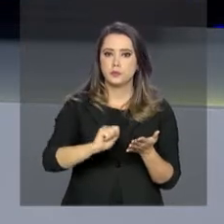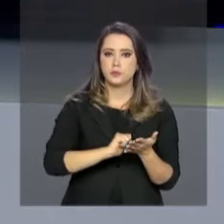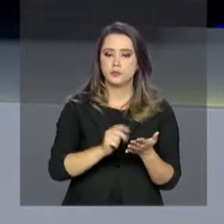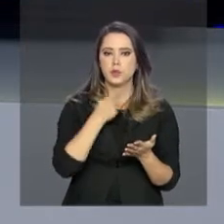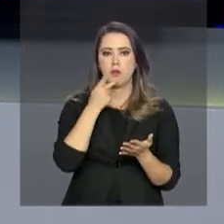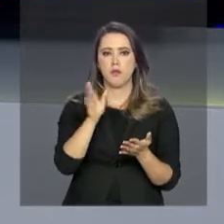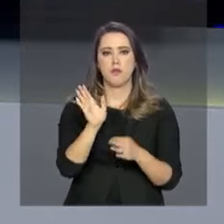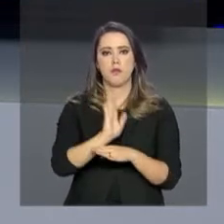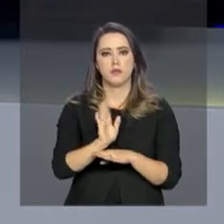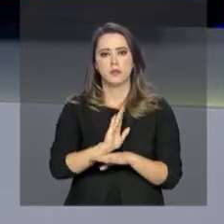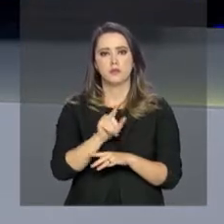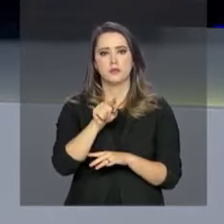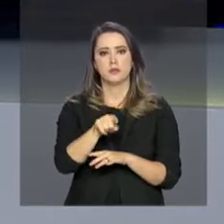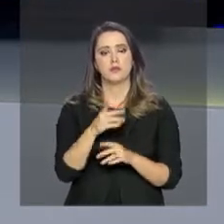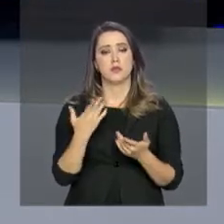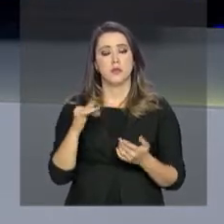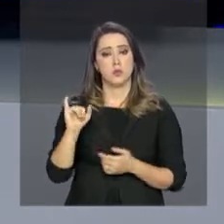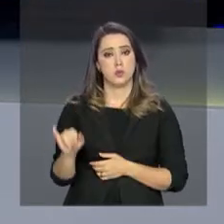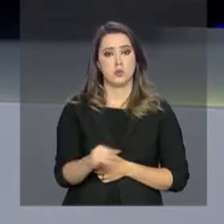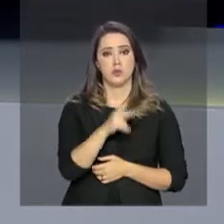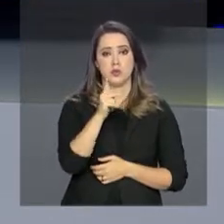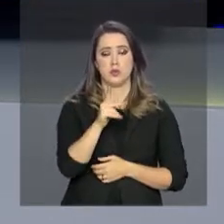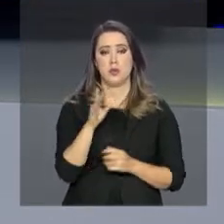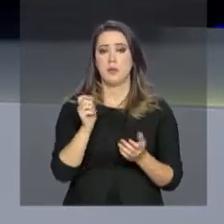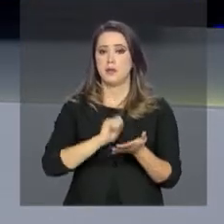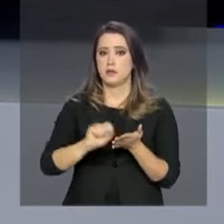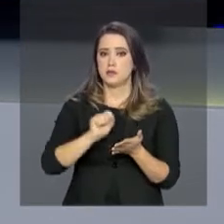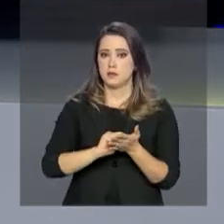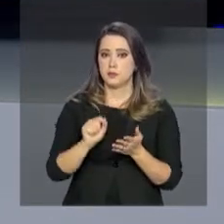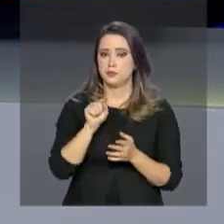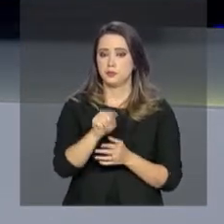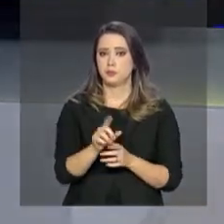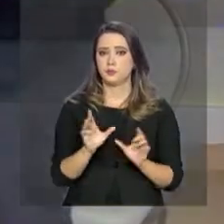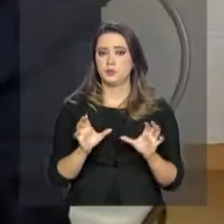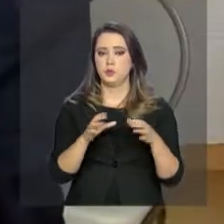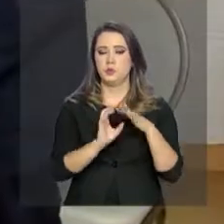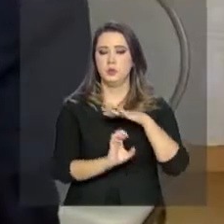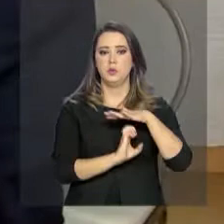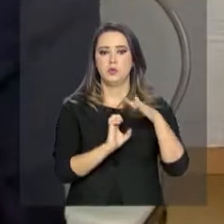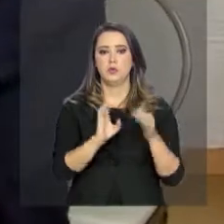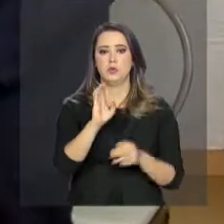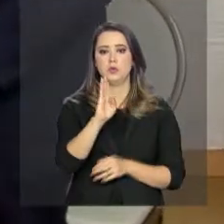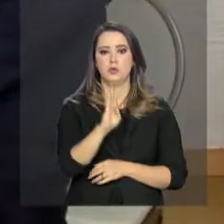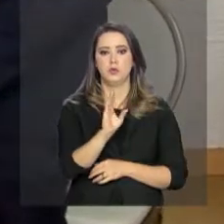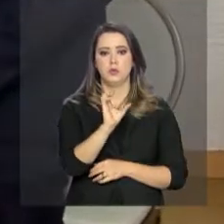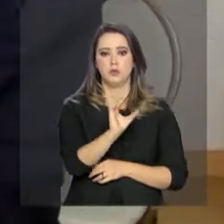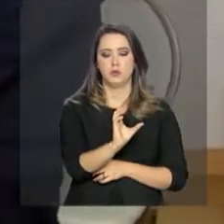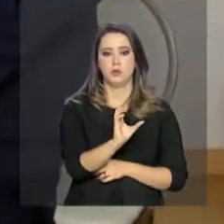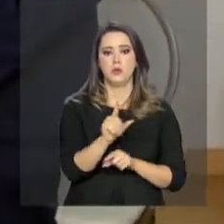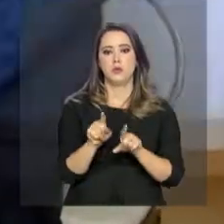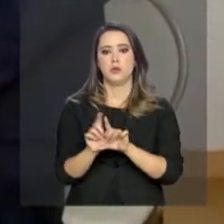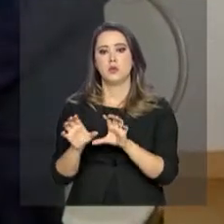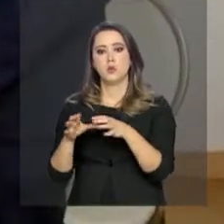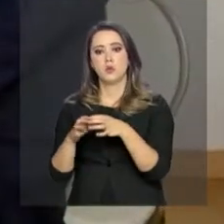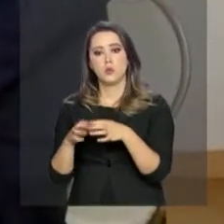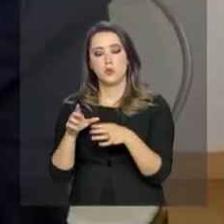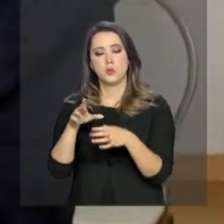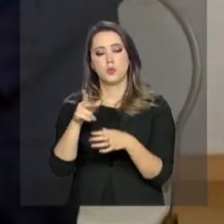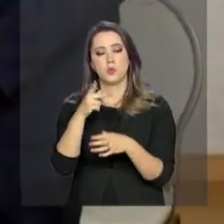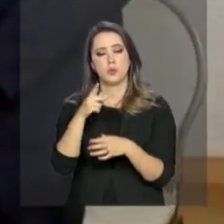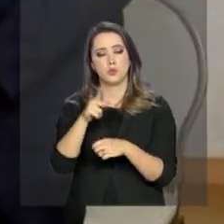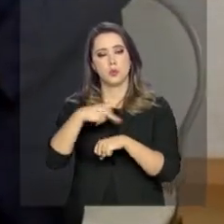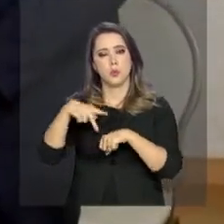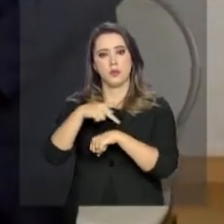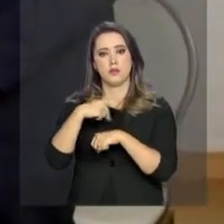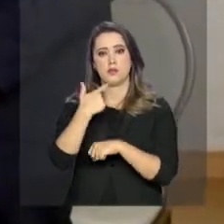mencionado aí na reportagem do João Pedro foi assinado agora há pouco, entre a Empresa Brasil de Comunicação e a Comunidade dos Países de Língua